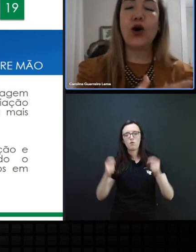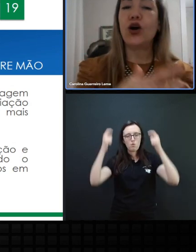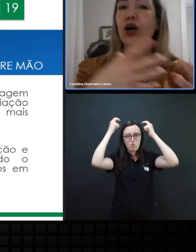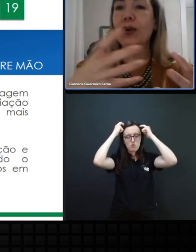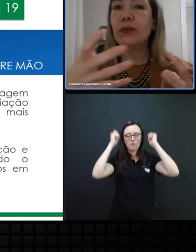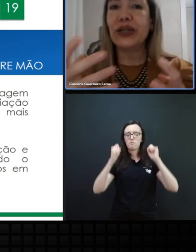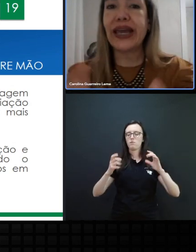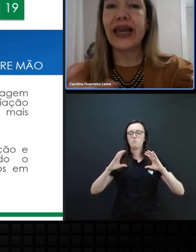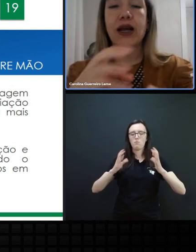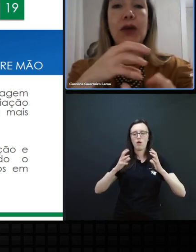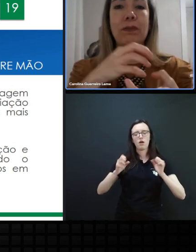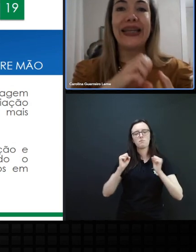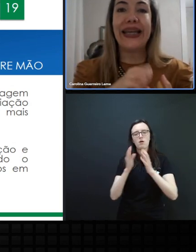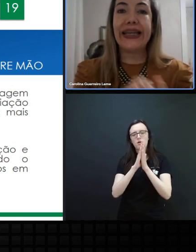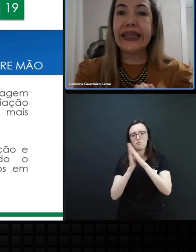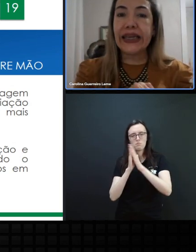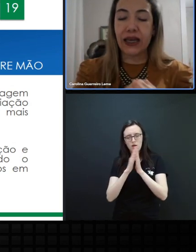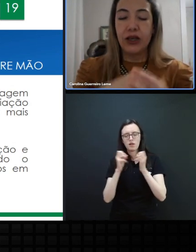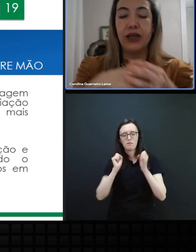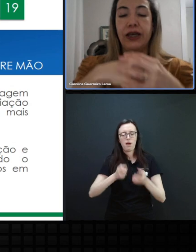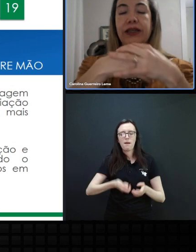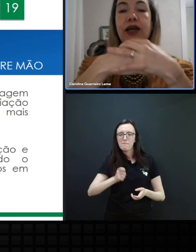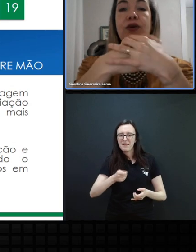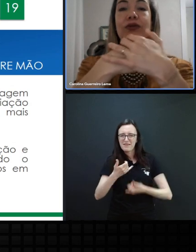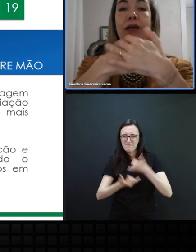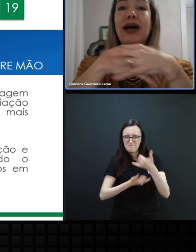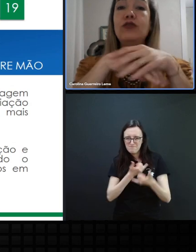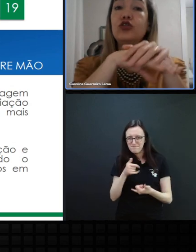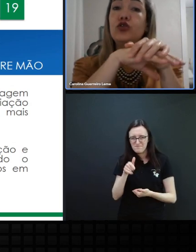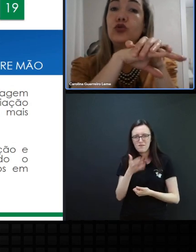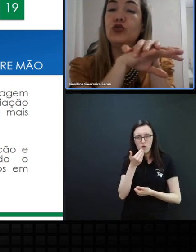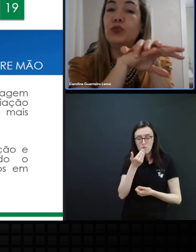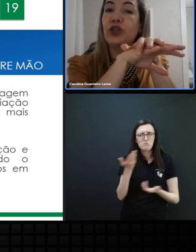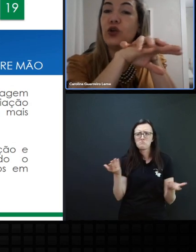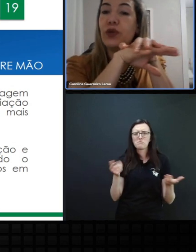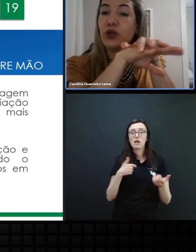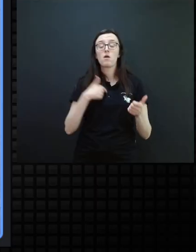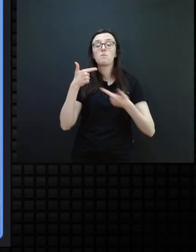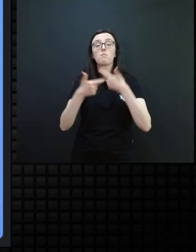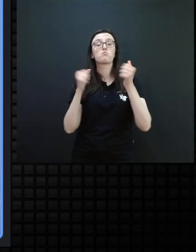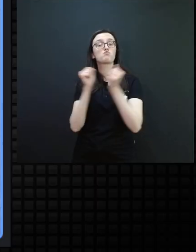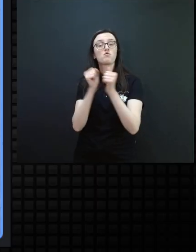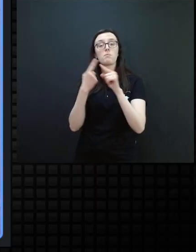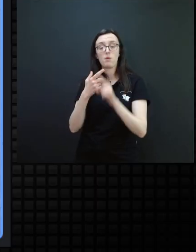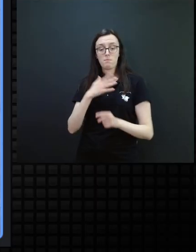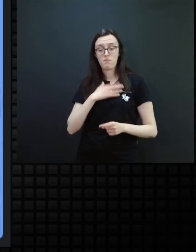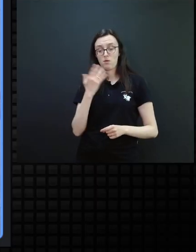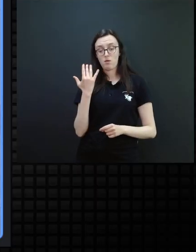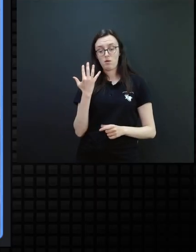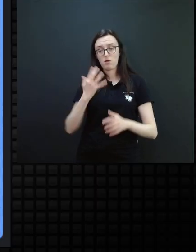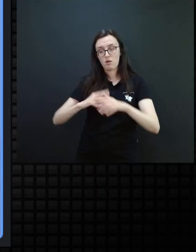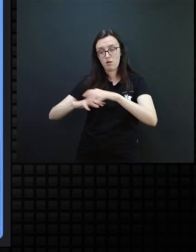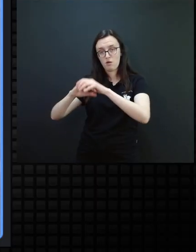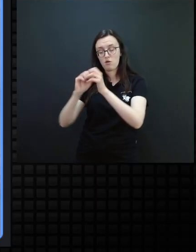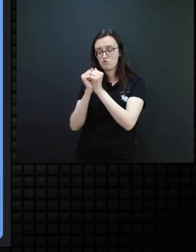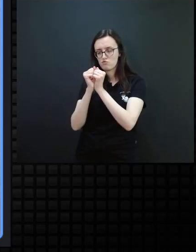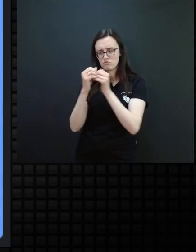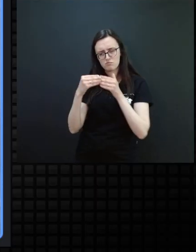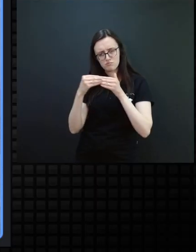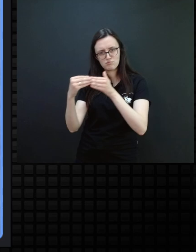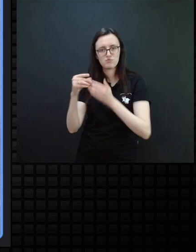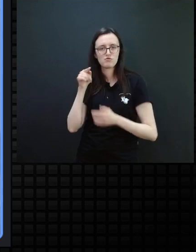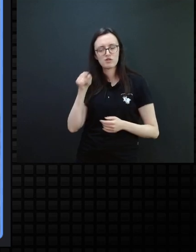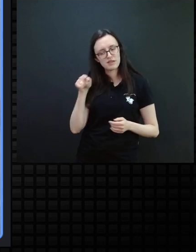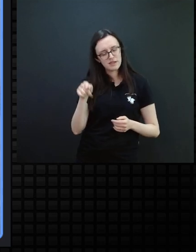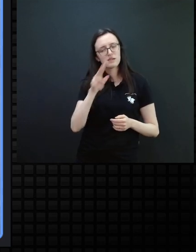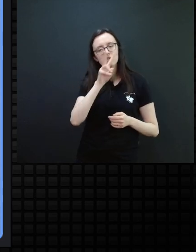seja uma bola, uma boneca, uma panelinha. Então, eu trabalho junto porque o meu toque ele é mediador. E